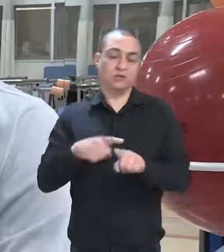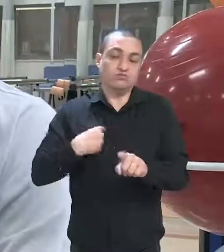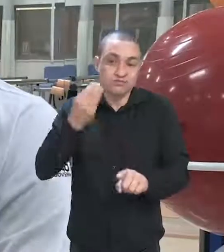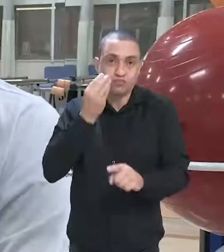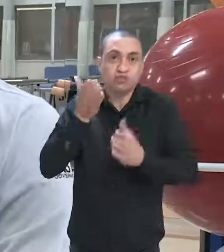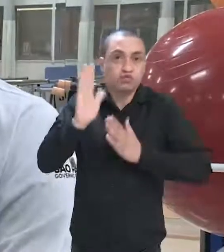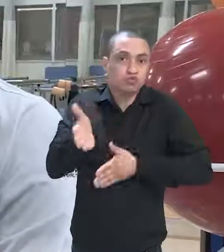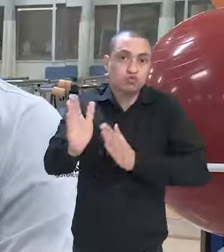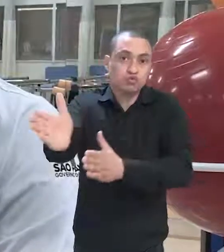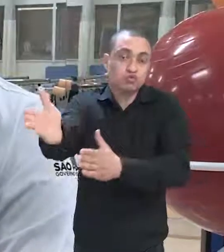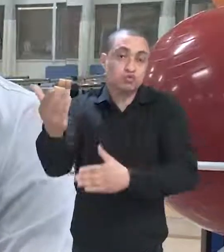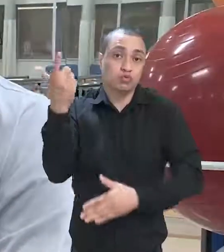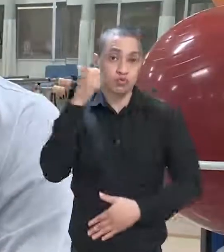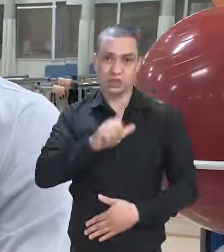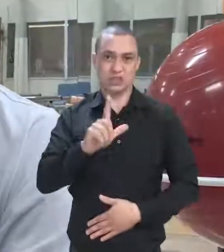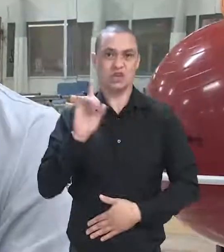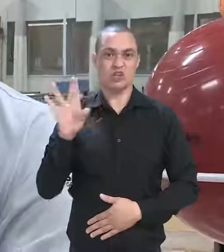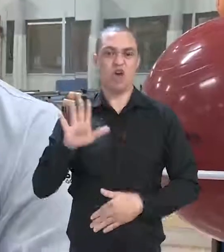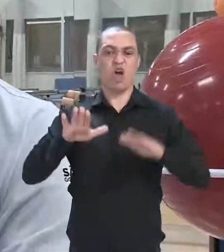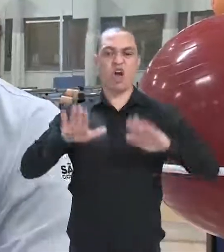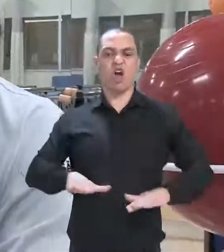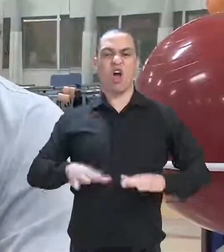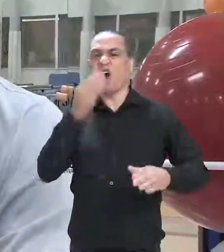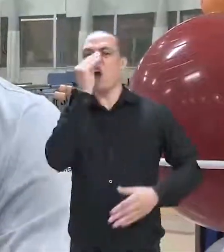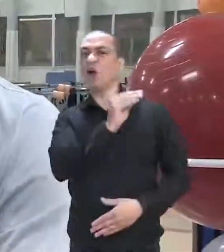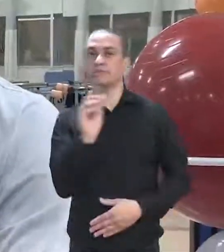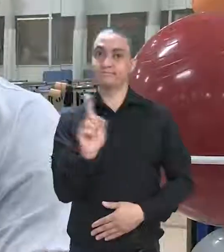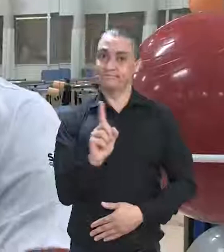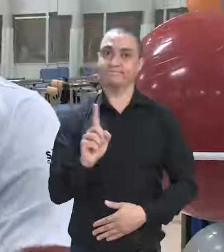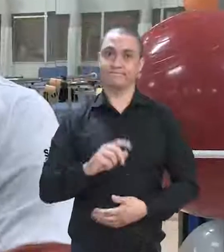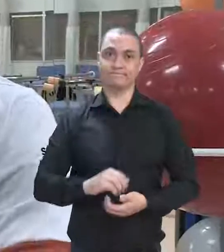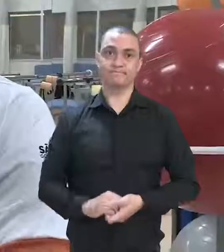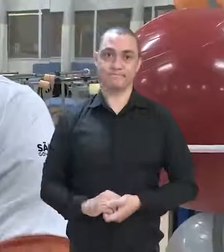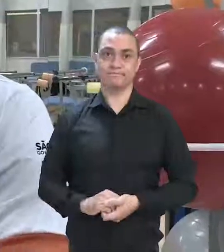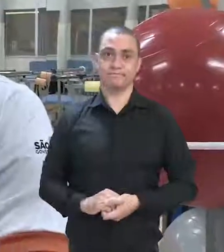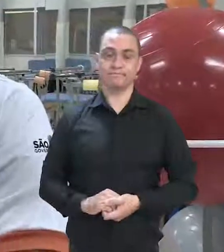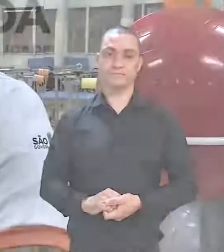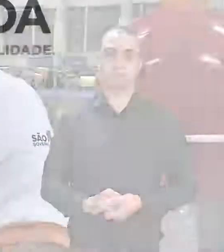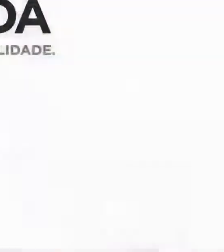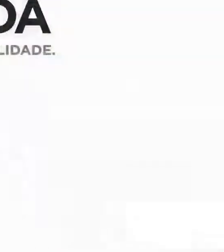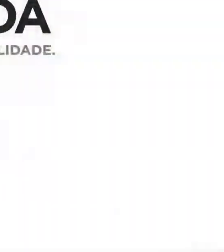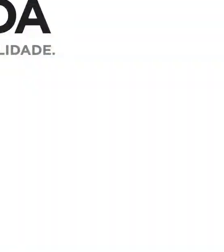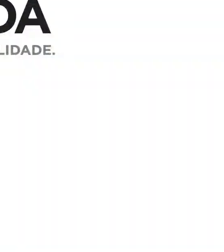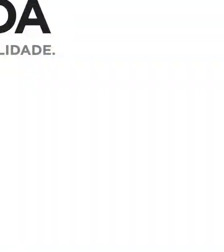e sempre seguir em frente, não é ficar na sua zona de conforto.